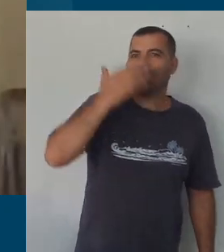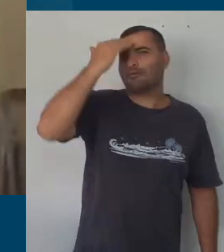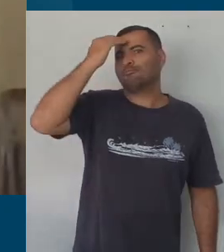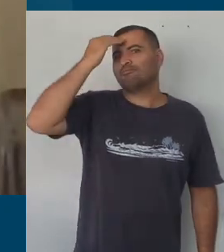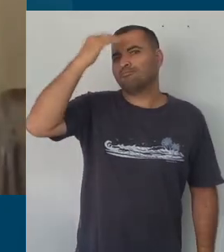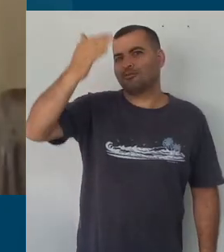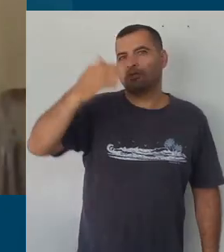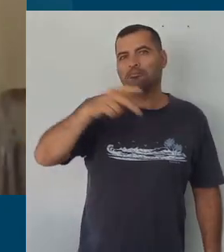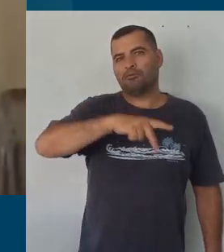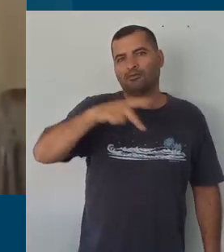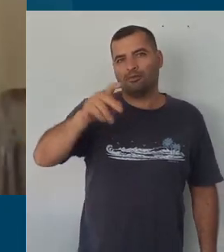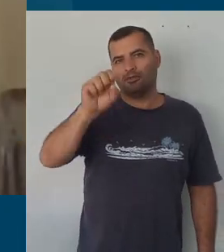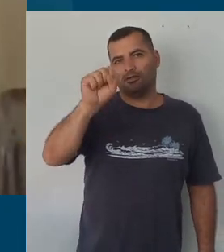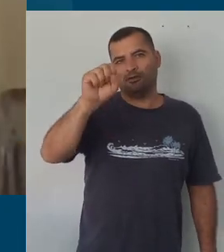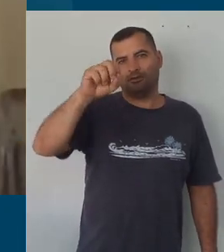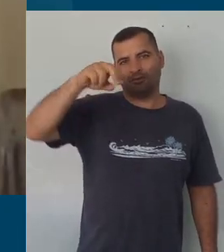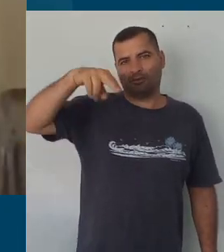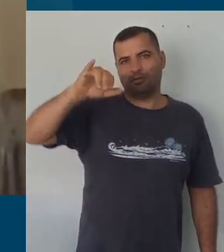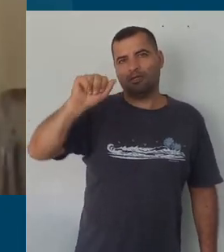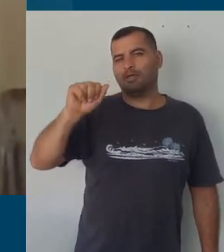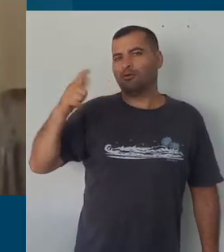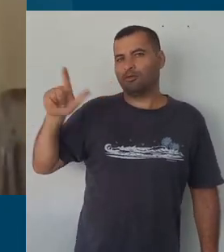Sônia, professora Eliane,